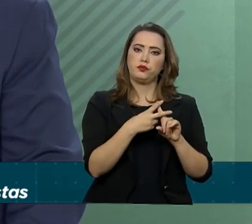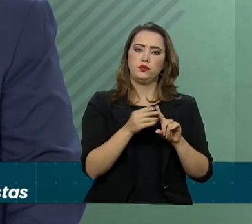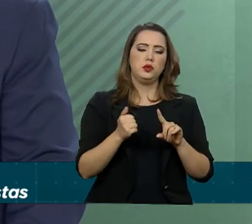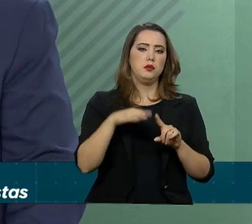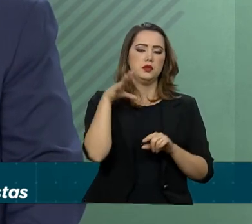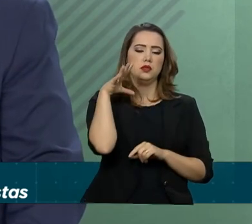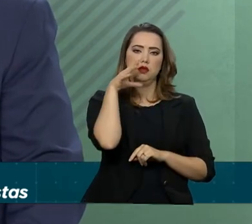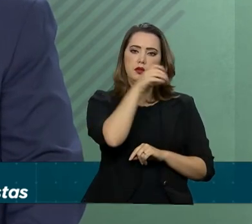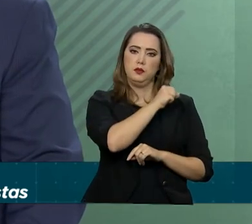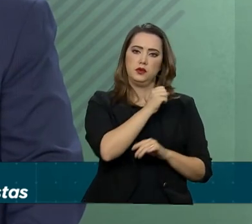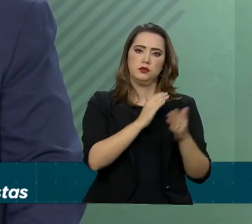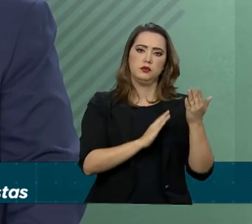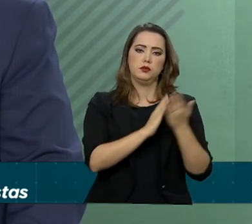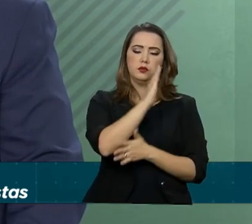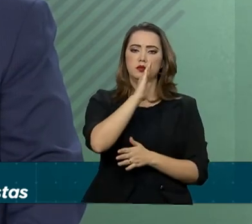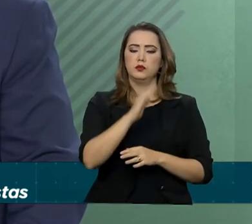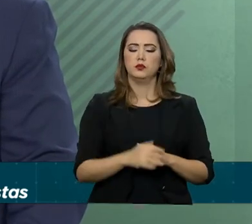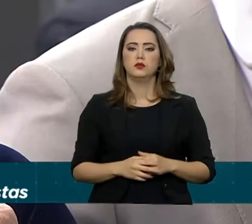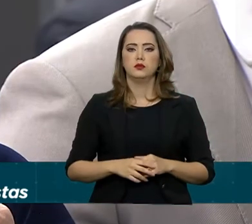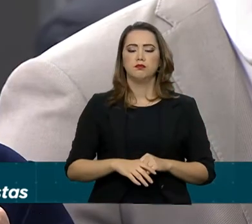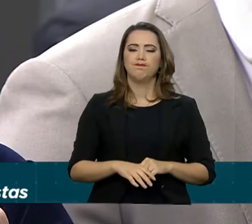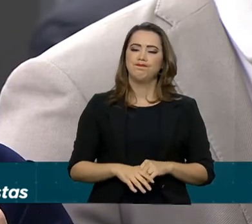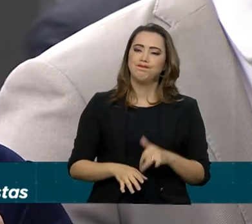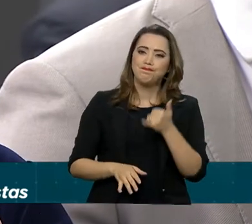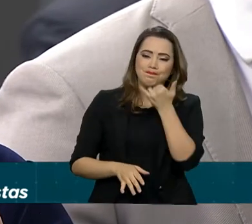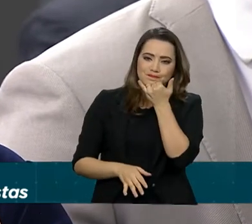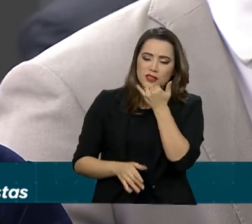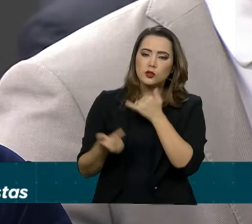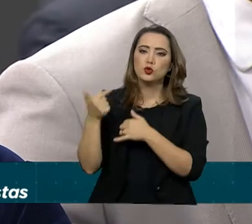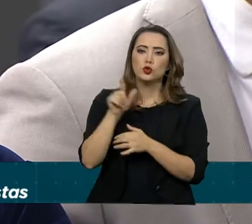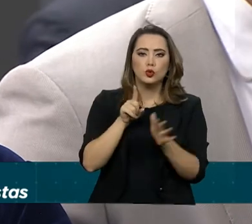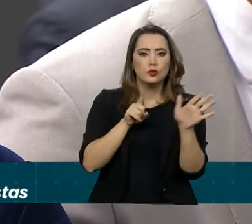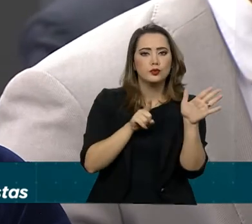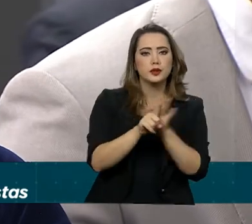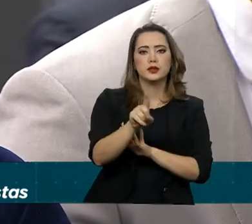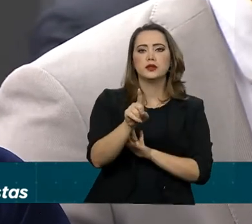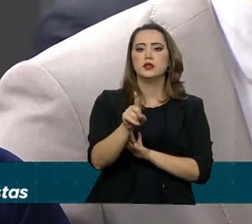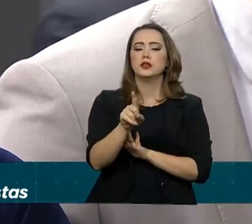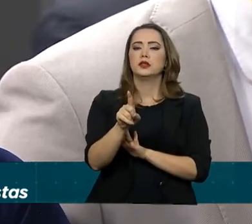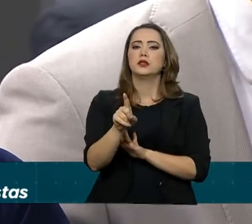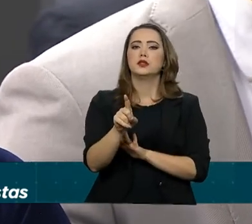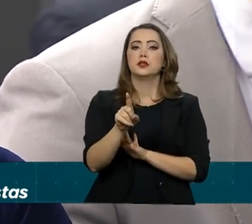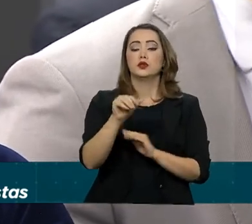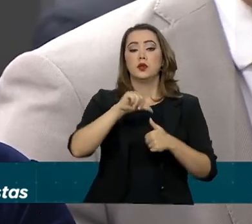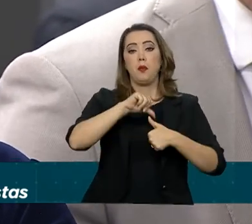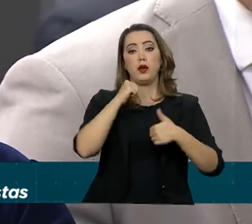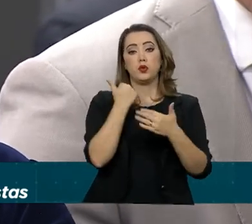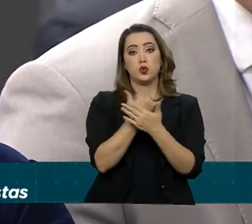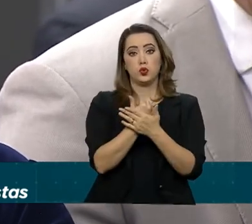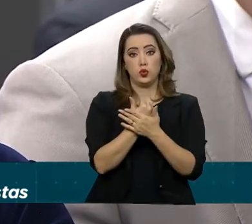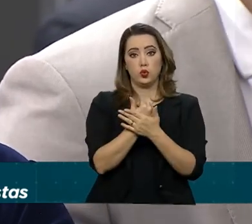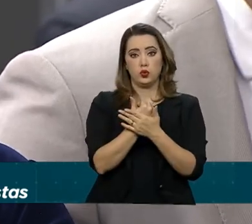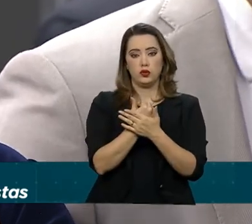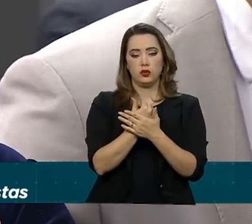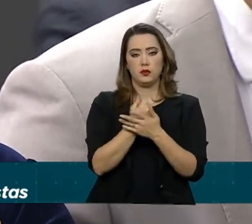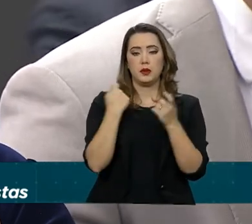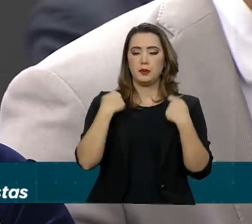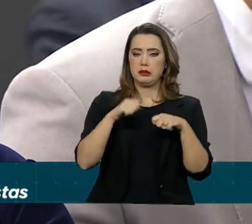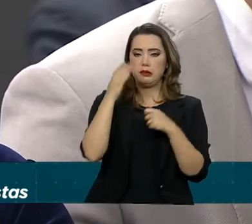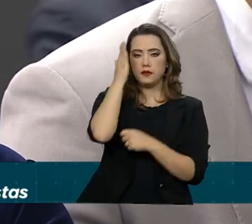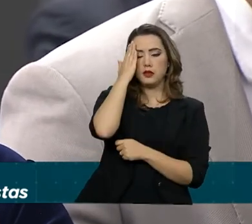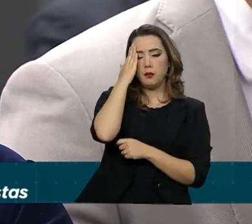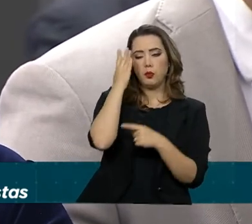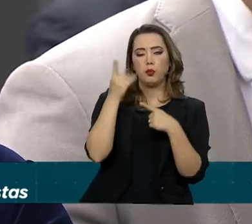o mais rápido possível aprovada. Desculpa insistir, voltando no Mercosul, só precisava saber,